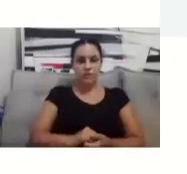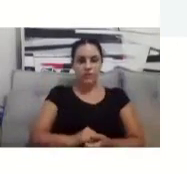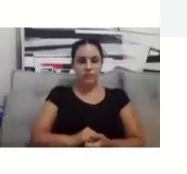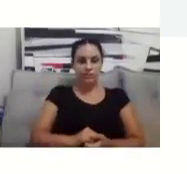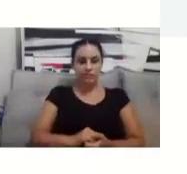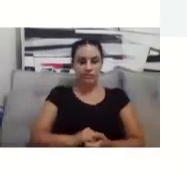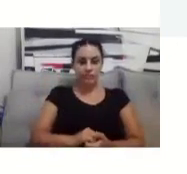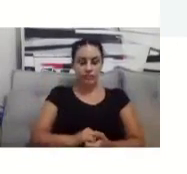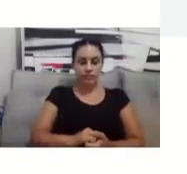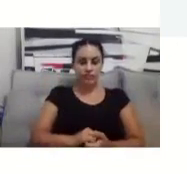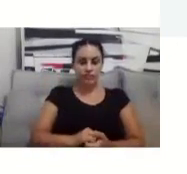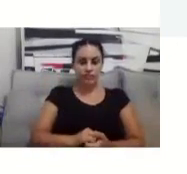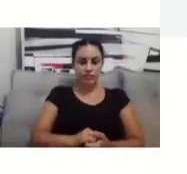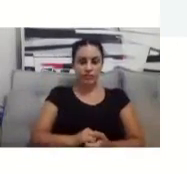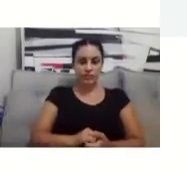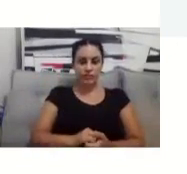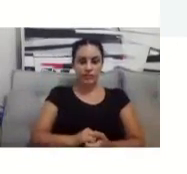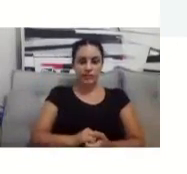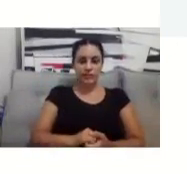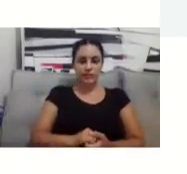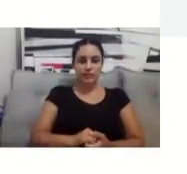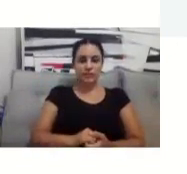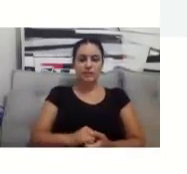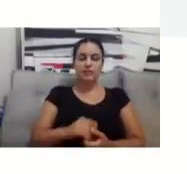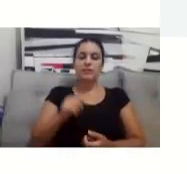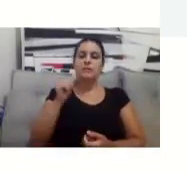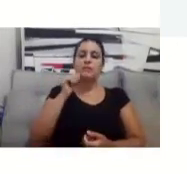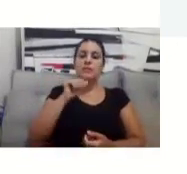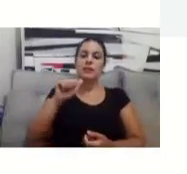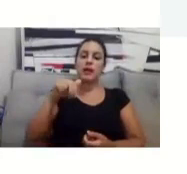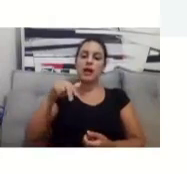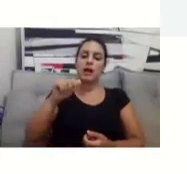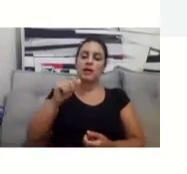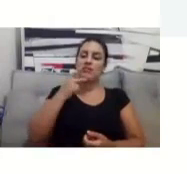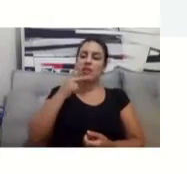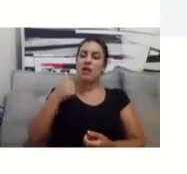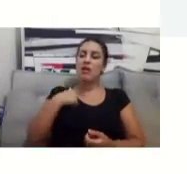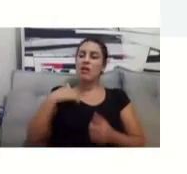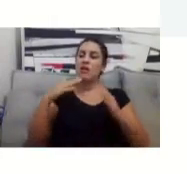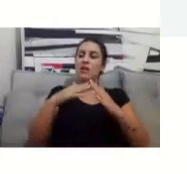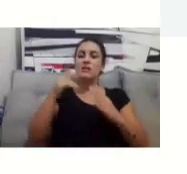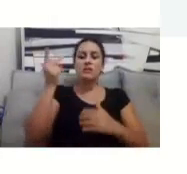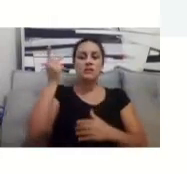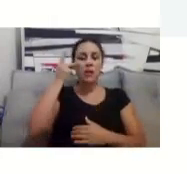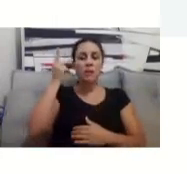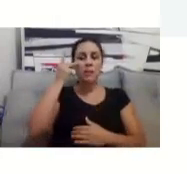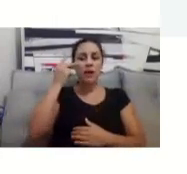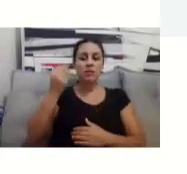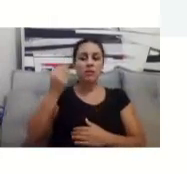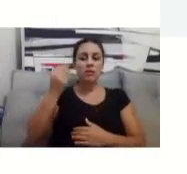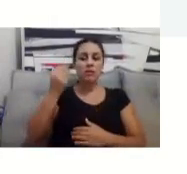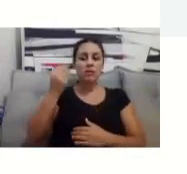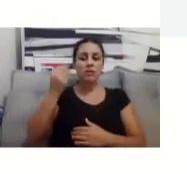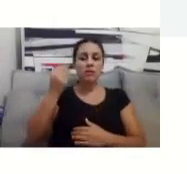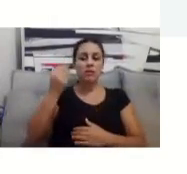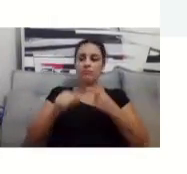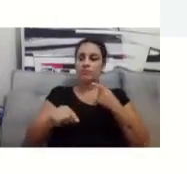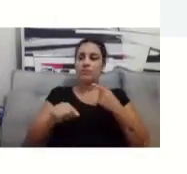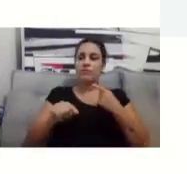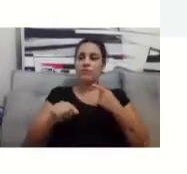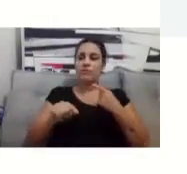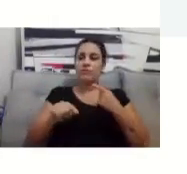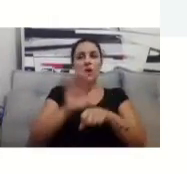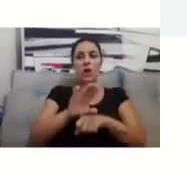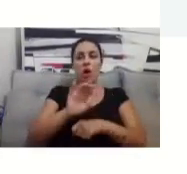Eu moro em São Paulo, Ana Paula, presencial não posso, mas o curso é ótimo, lembrando gente,